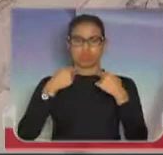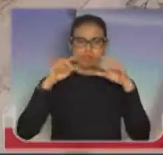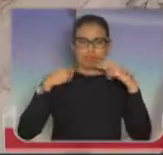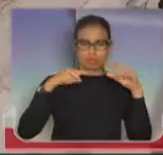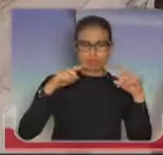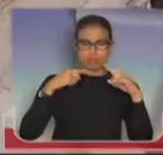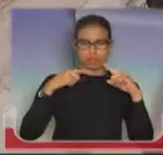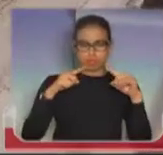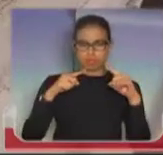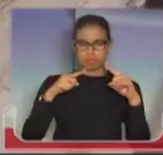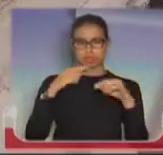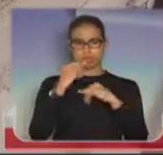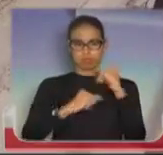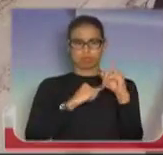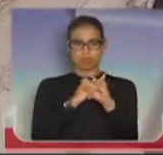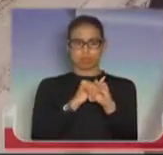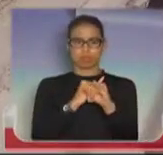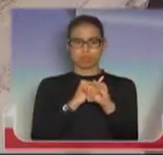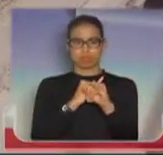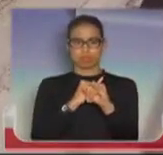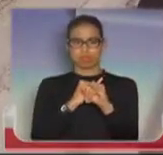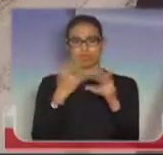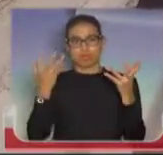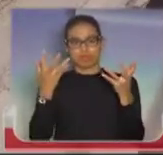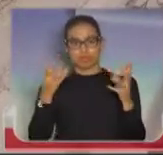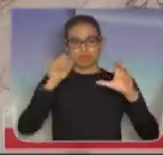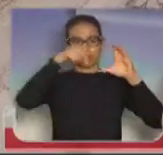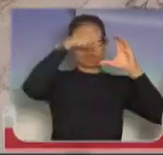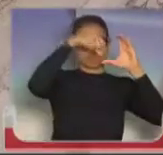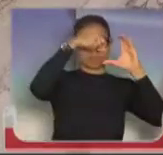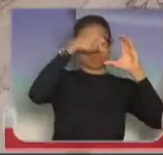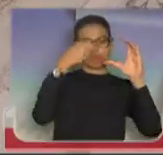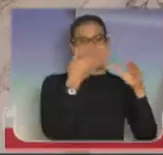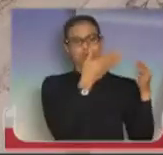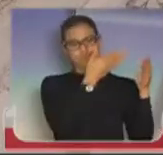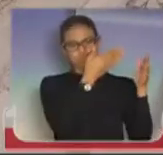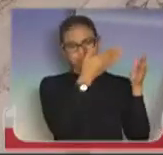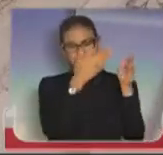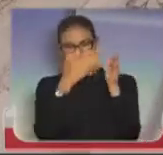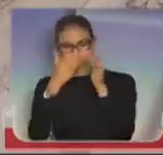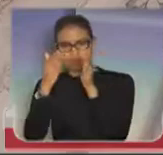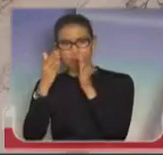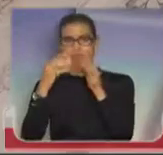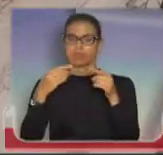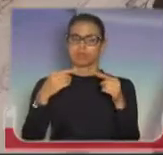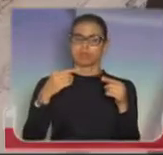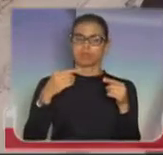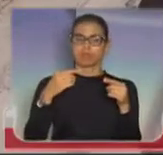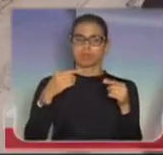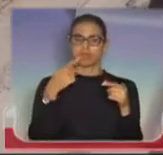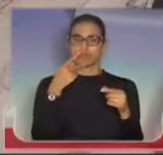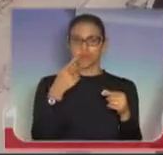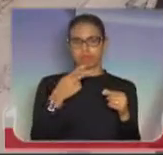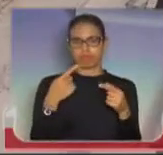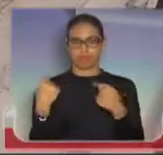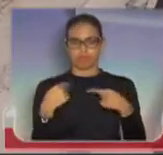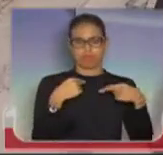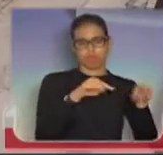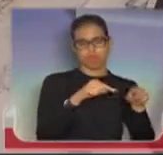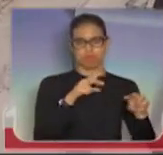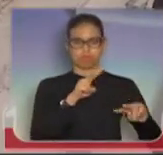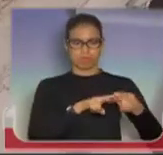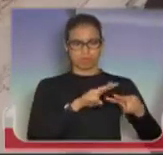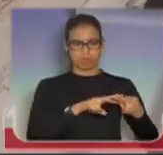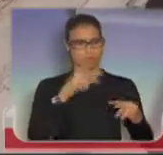hoje um clipe aqui, um vídeo, segunda-feira eu vou passar, de um ataque que houve numa cadeia. Eu acho que não é São Paulo,